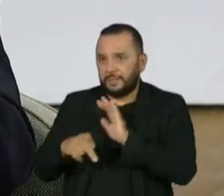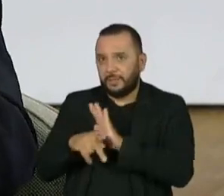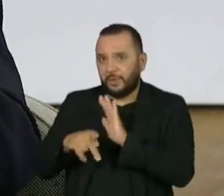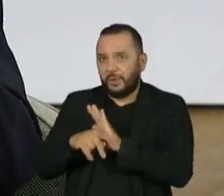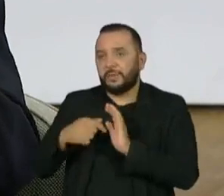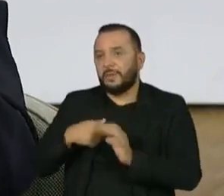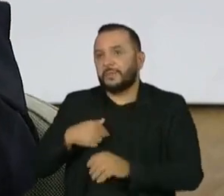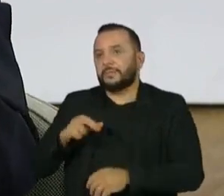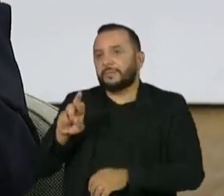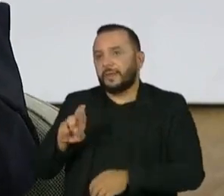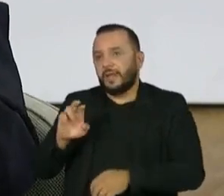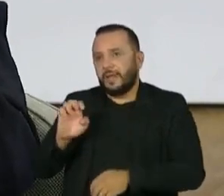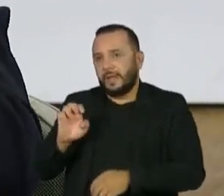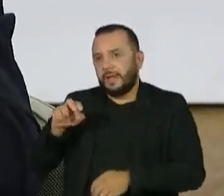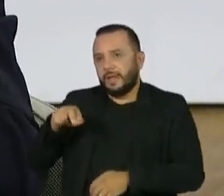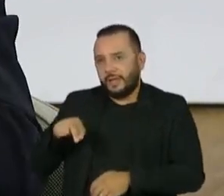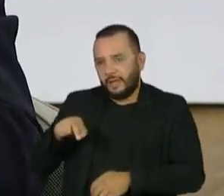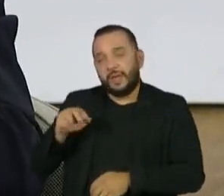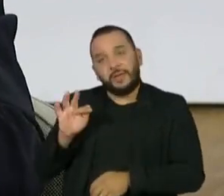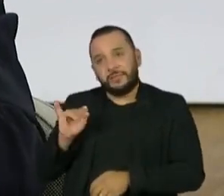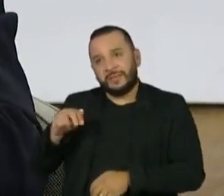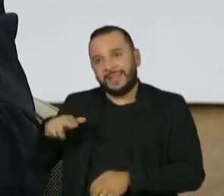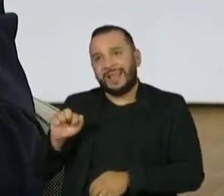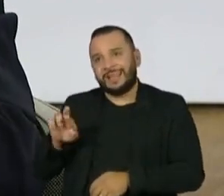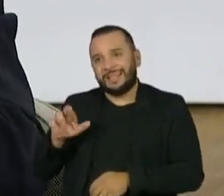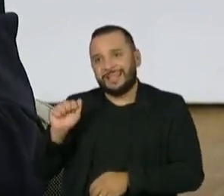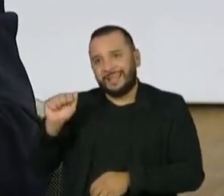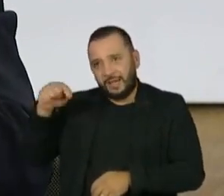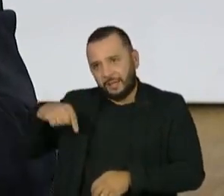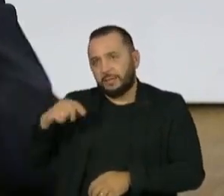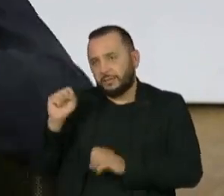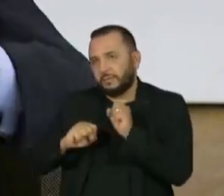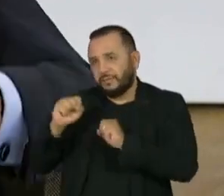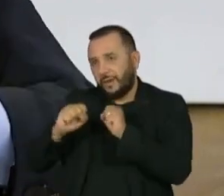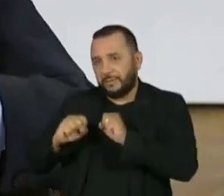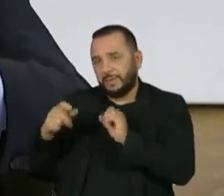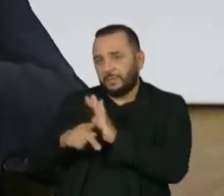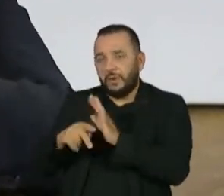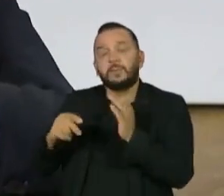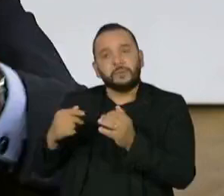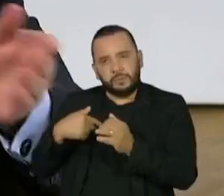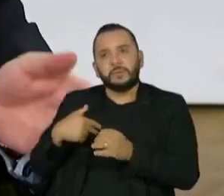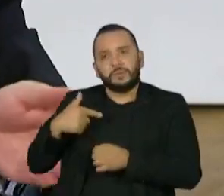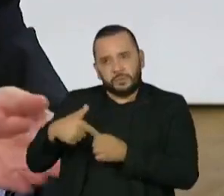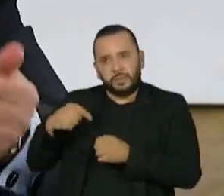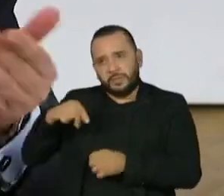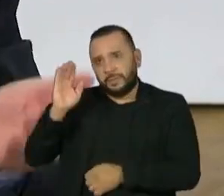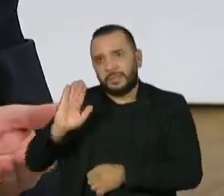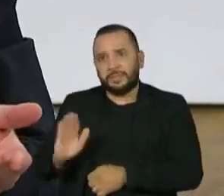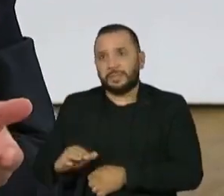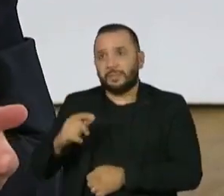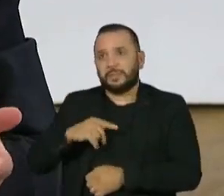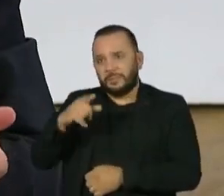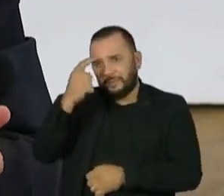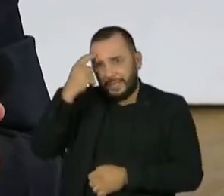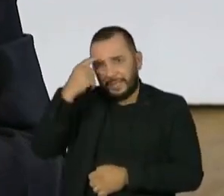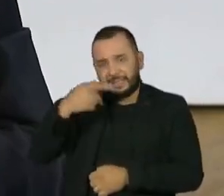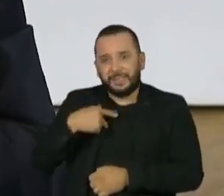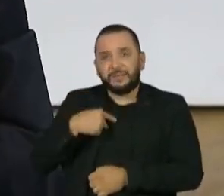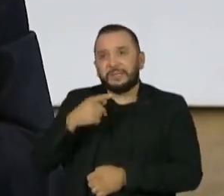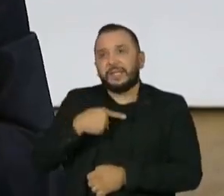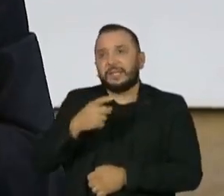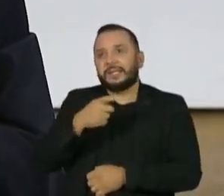Se você não tivesse pôs de gasolina, era lá que você tinha que pegar. Ia dar um trabalho danado, não é? Para você abastecer o seu carro em 13 lugares no Brasil inteiro.